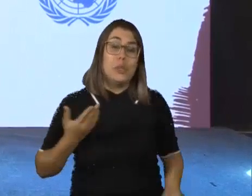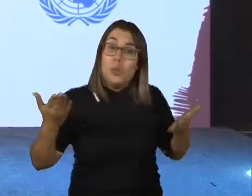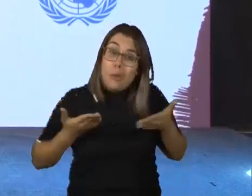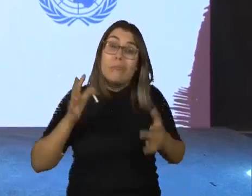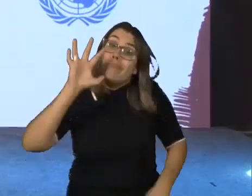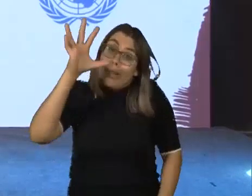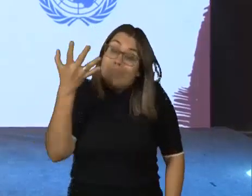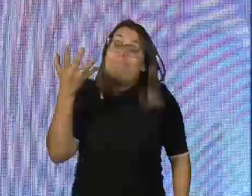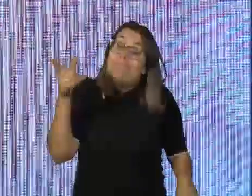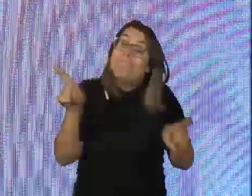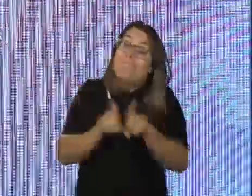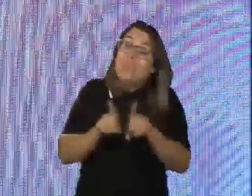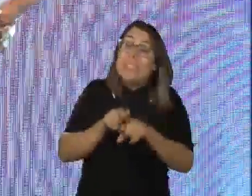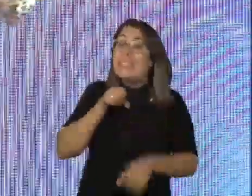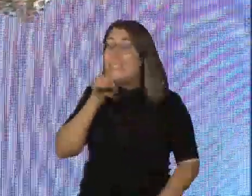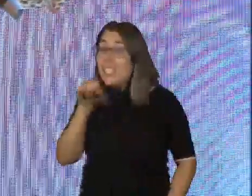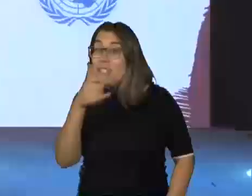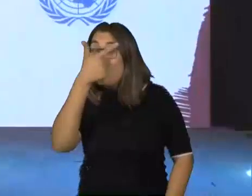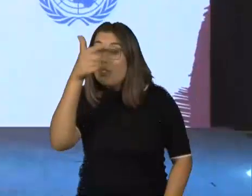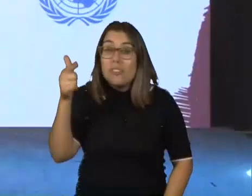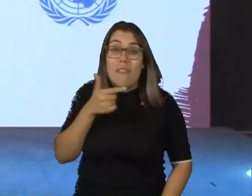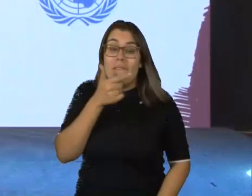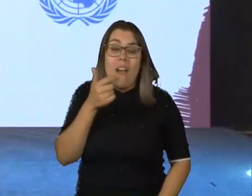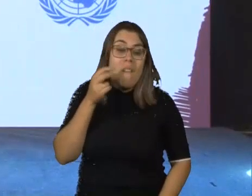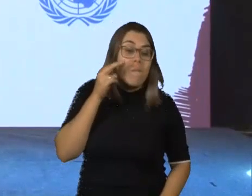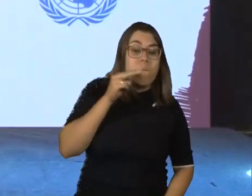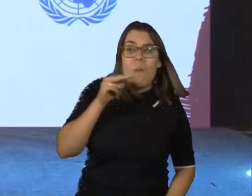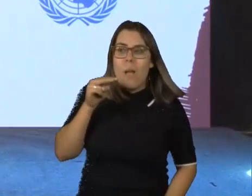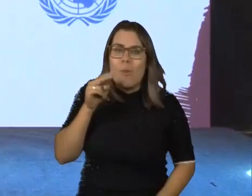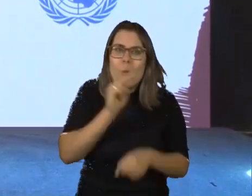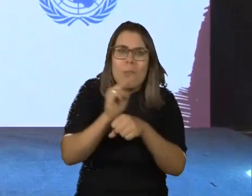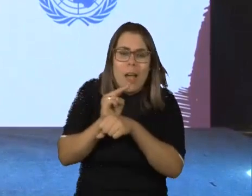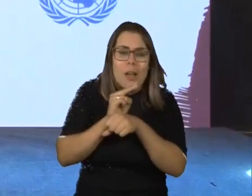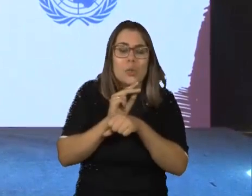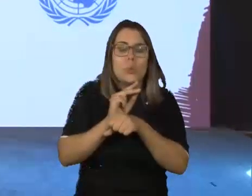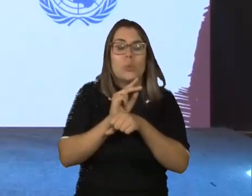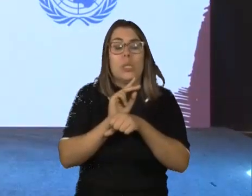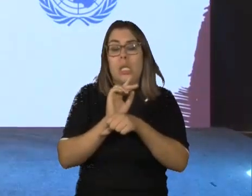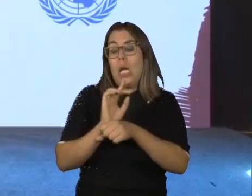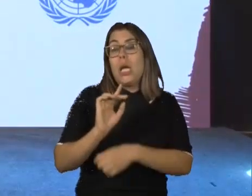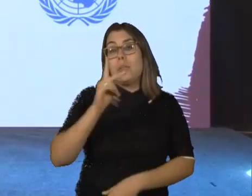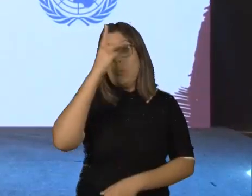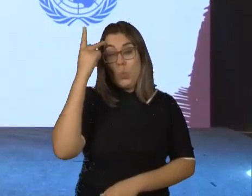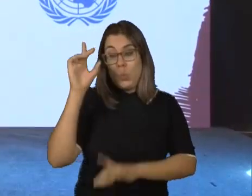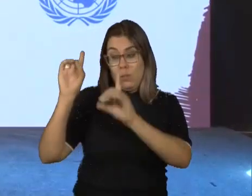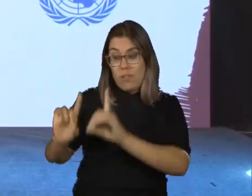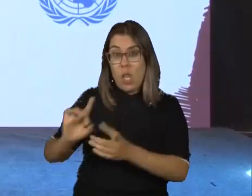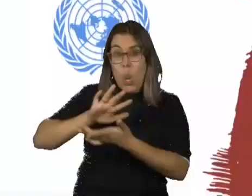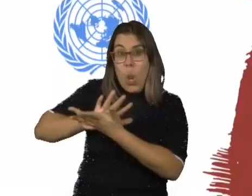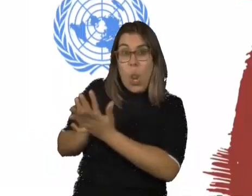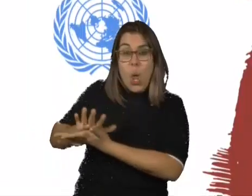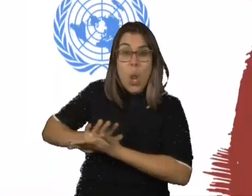se a gente não cuidar a exclusão total das pessoas com deficiência num modelo médico, num